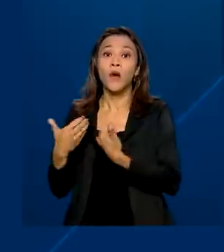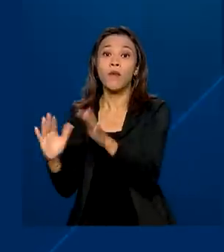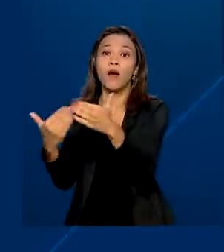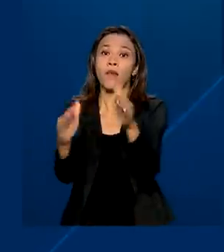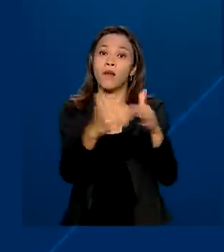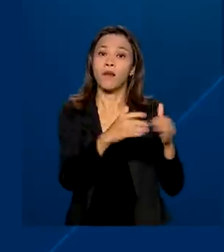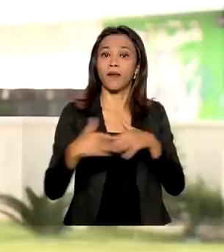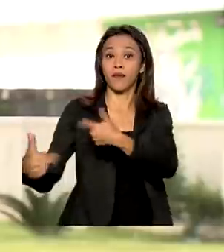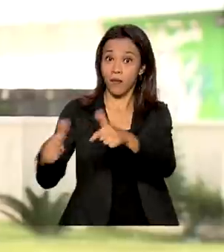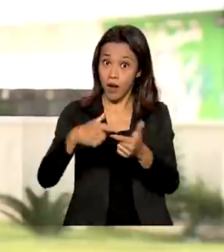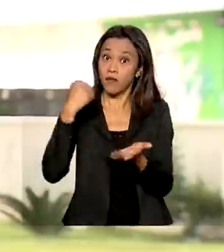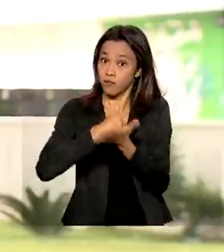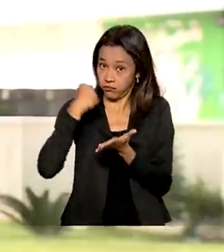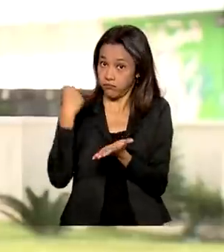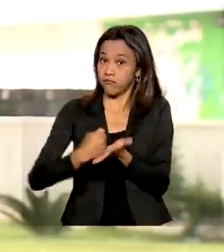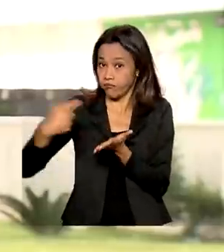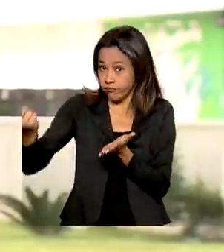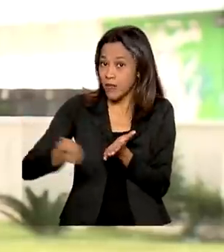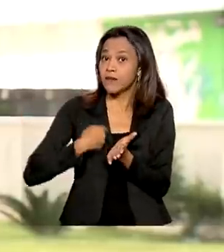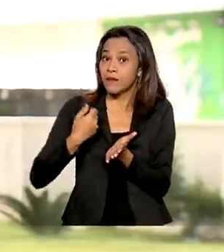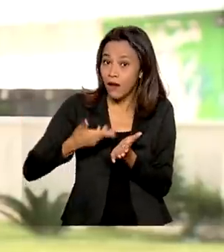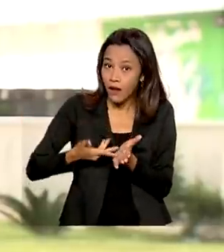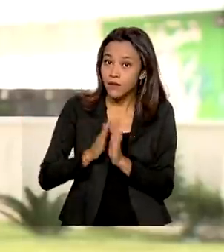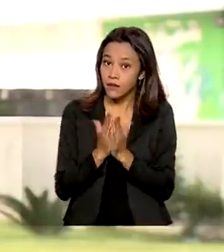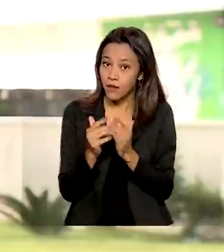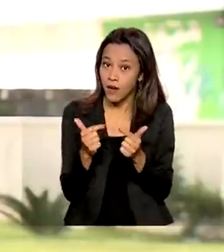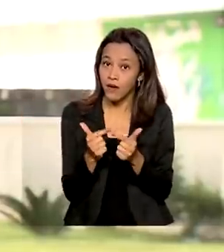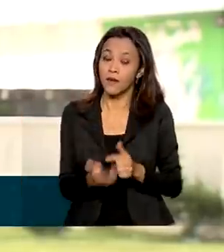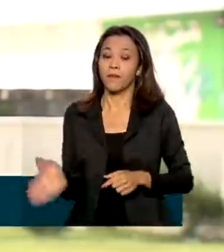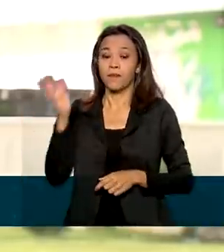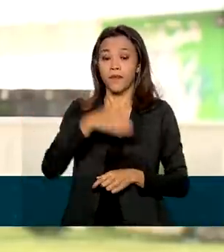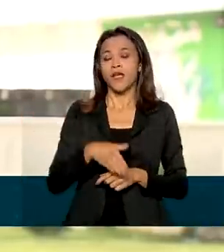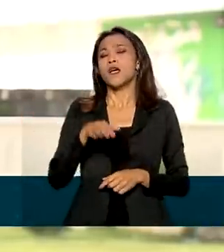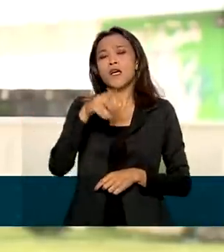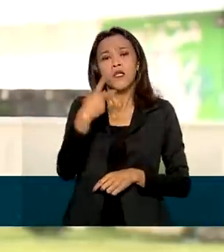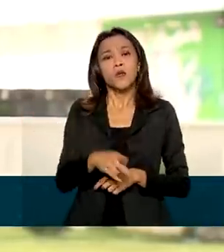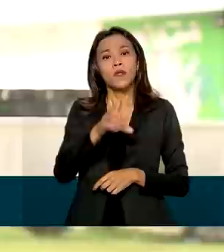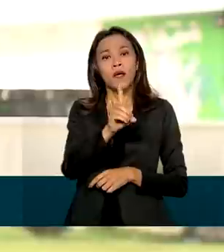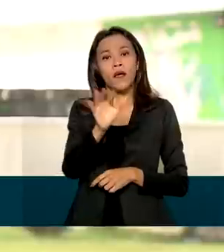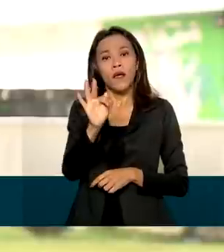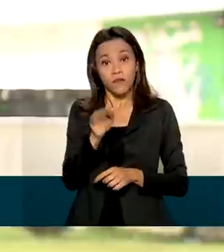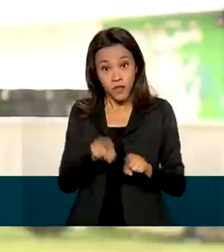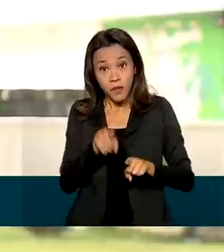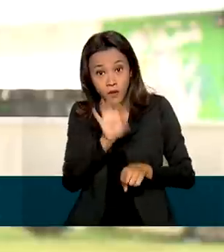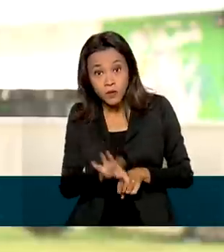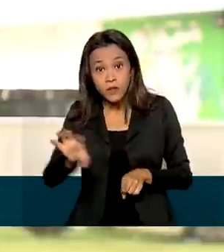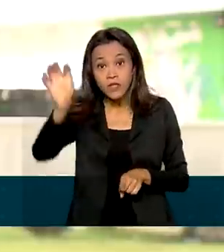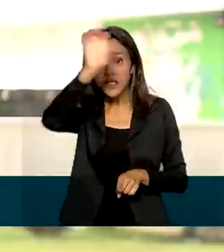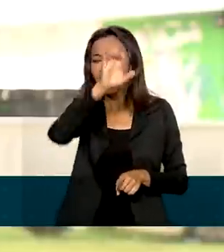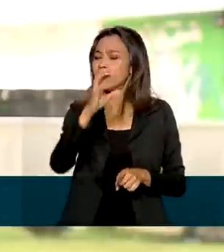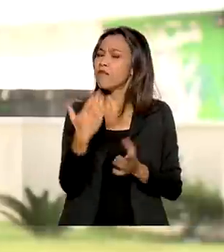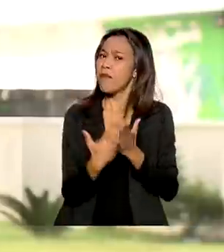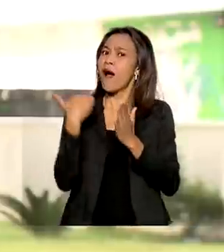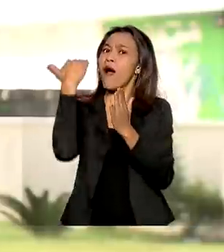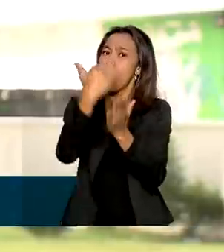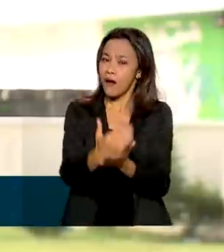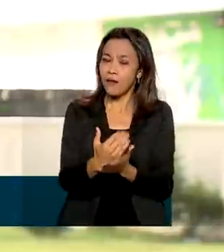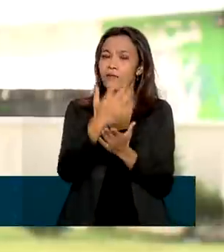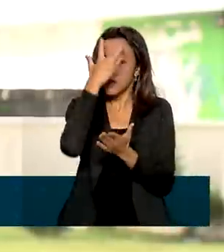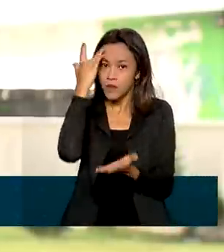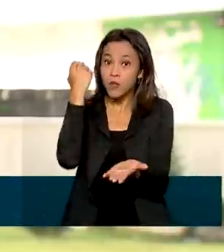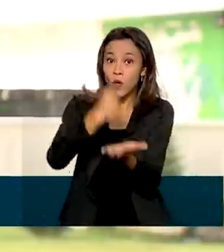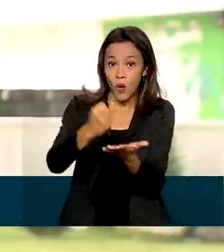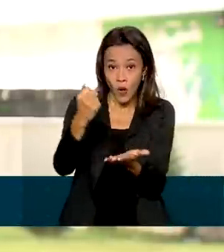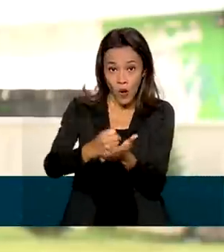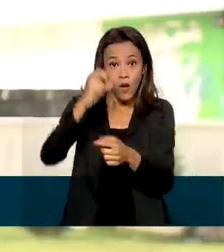carteira assinada. Em todos os 26 estados e no Distrito Federal, mais pessoas foram contratadas do que demitidas,